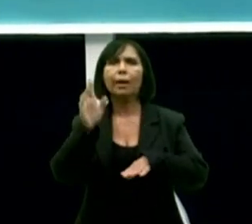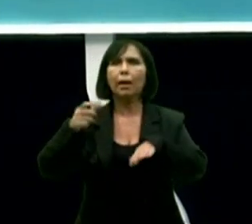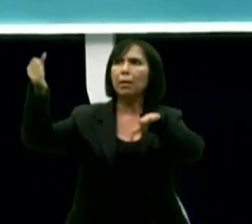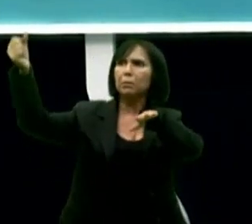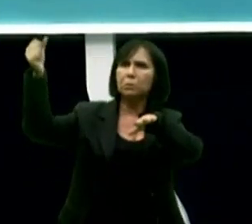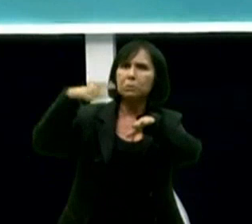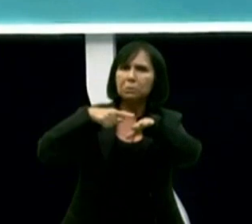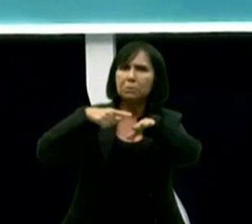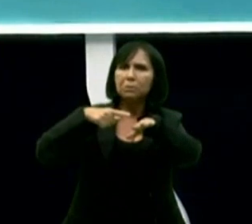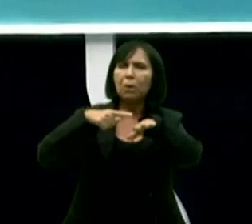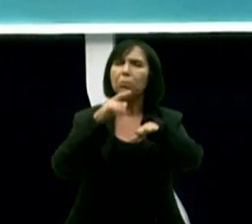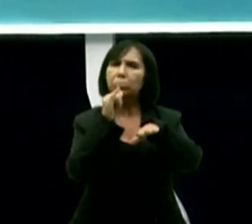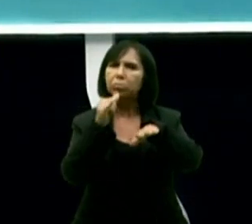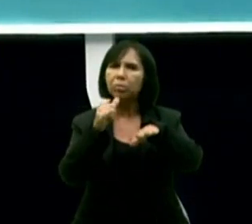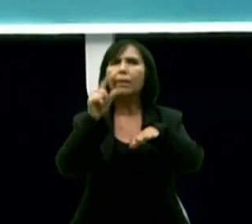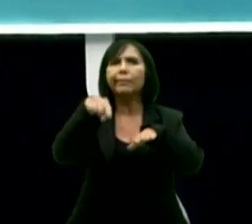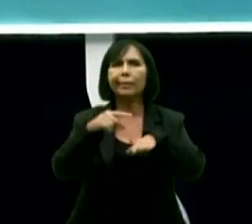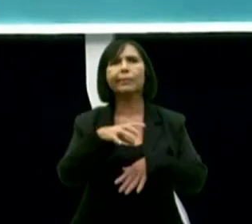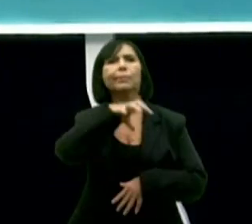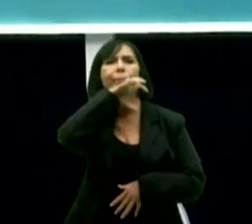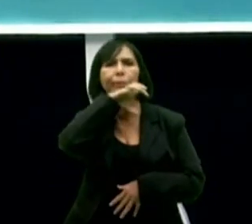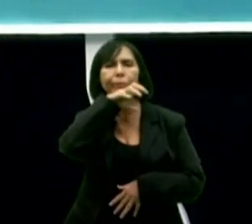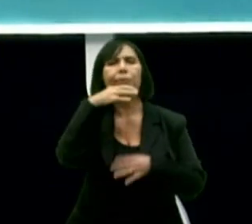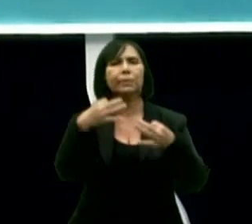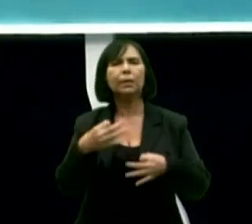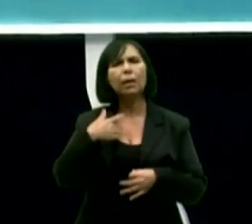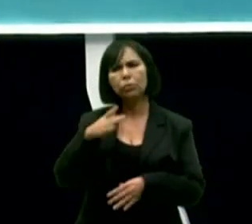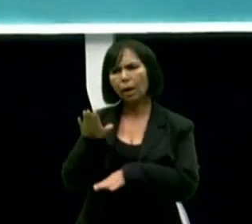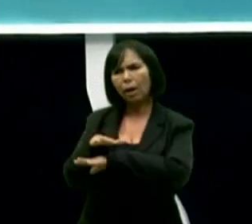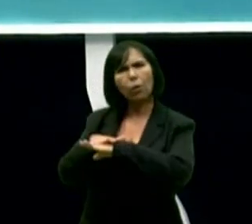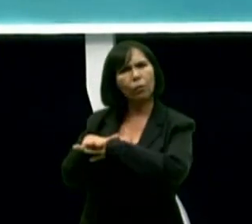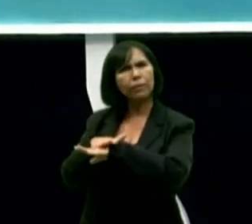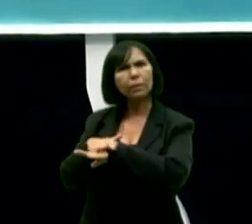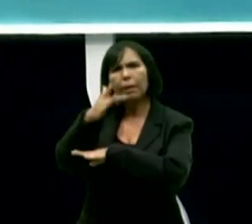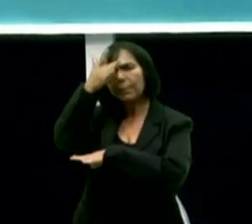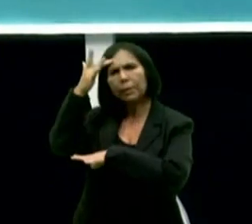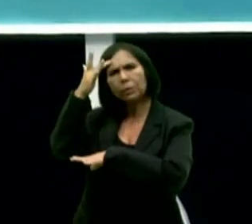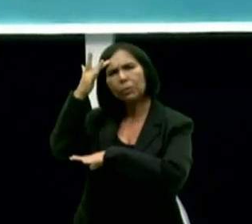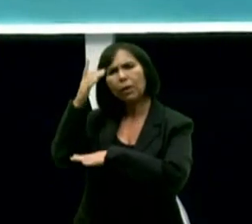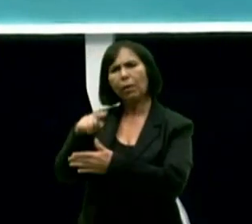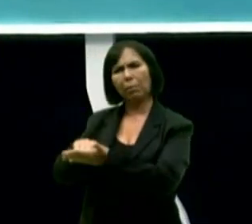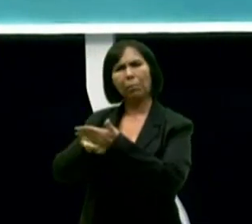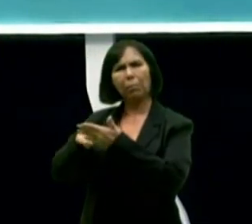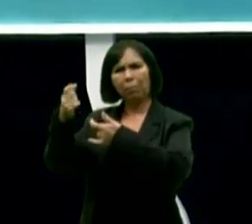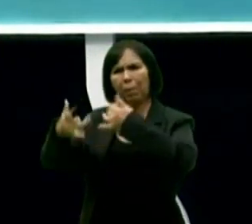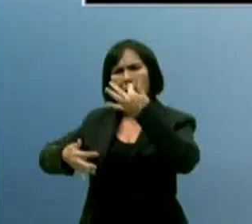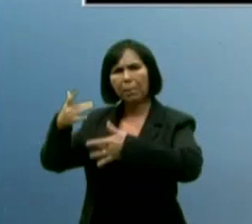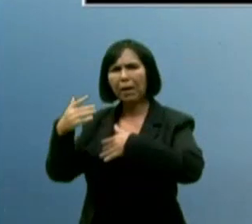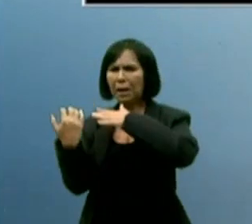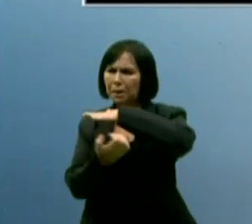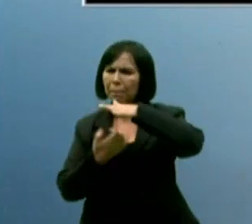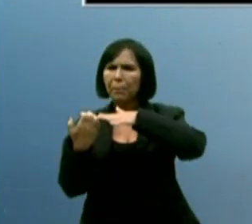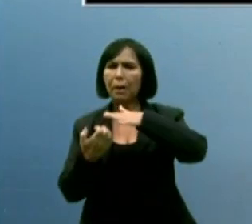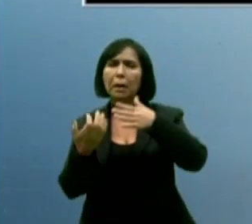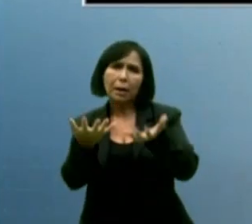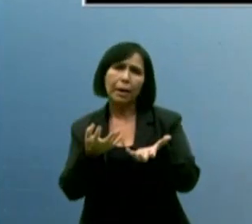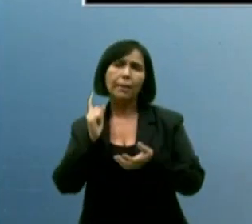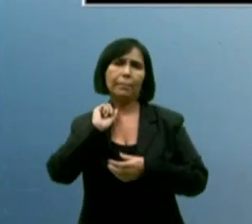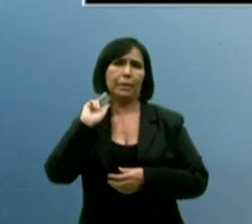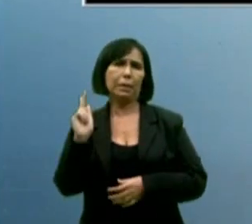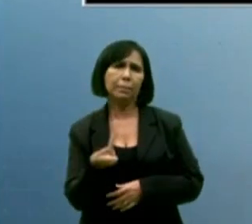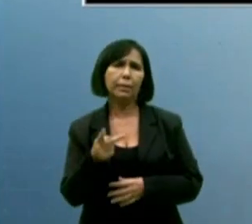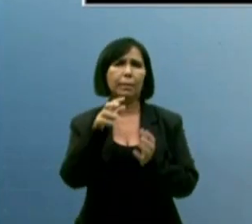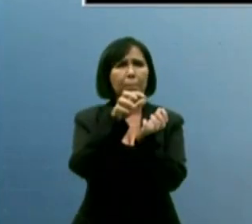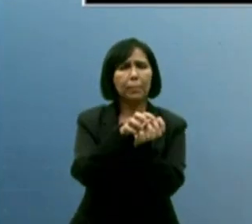trabalha tentando atrair empresas para o estado da Paraíba de geração de energia solar e disse que as empresas só querem ir para Minas Gerais, só querem ir para